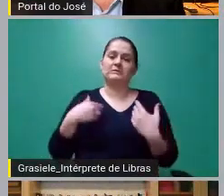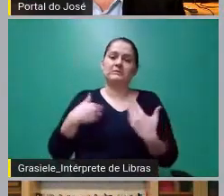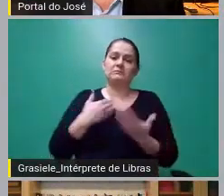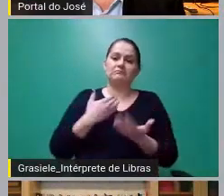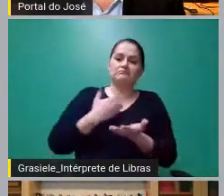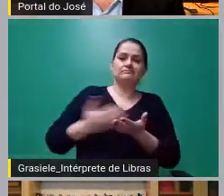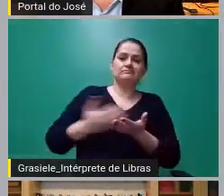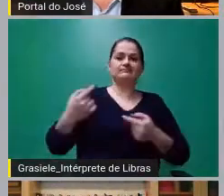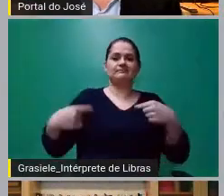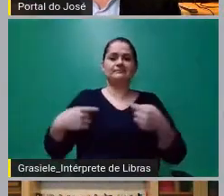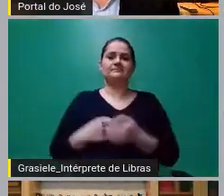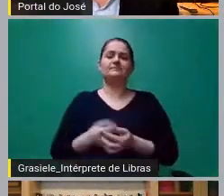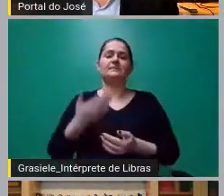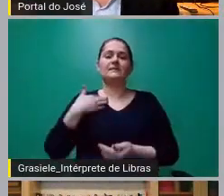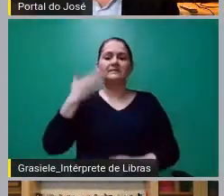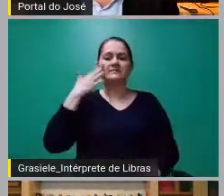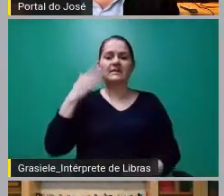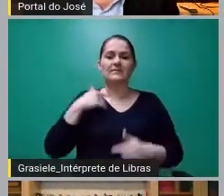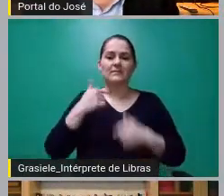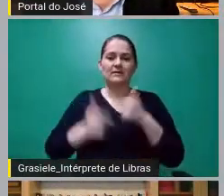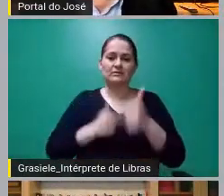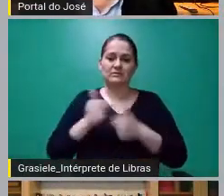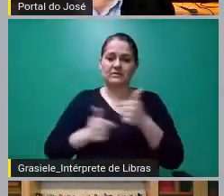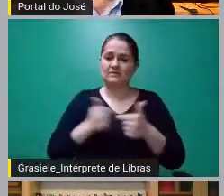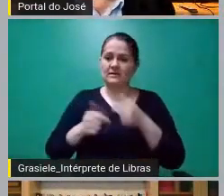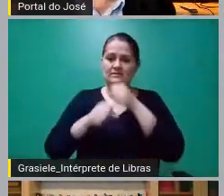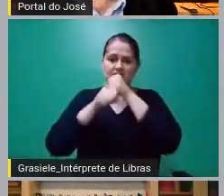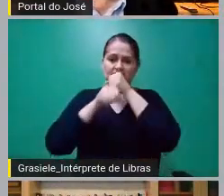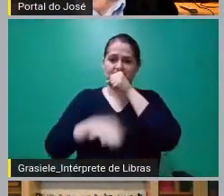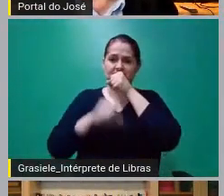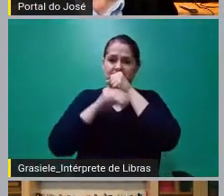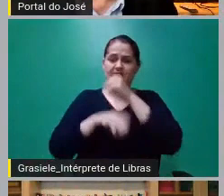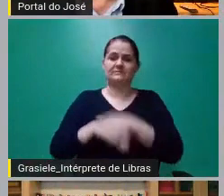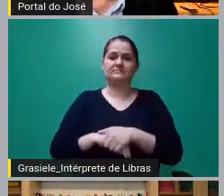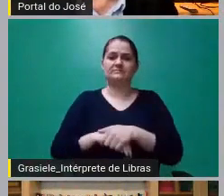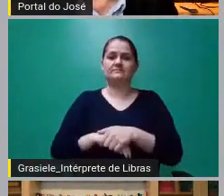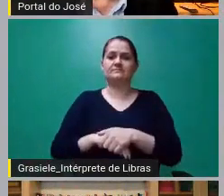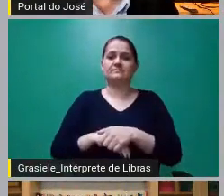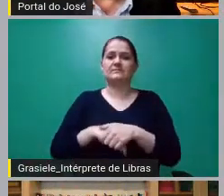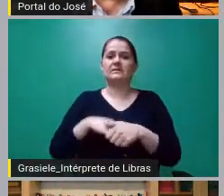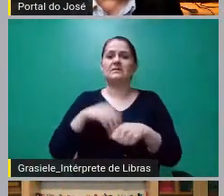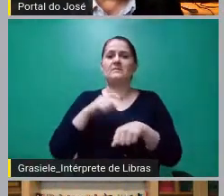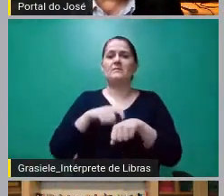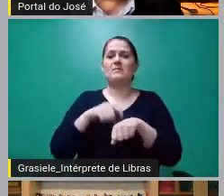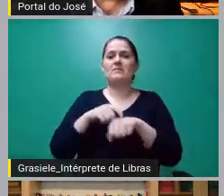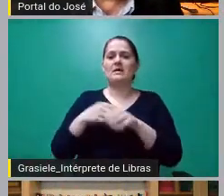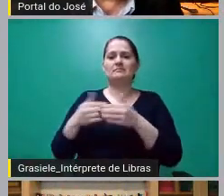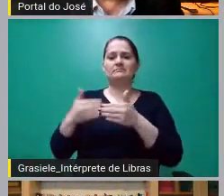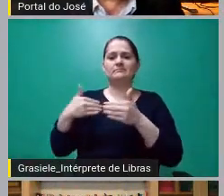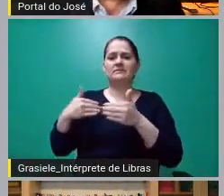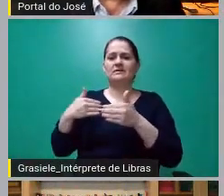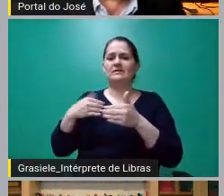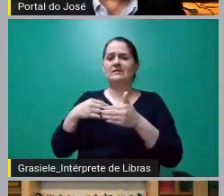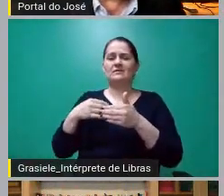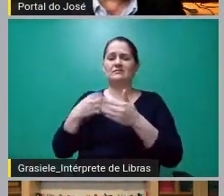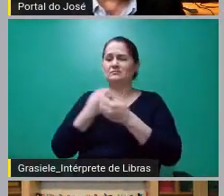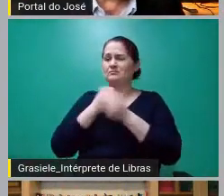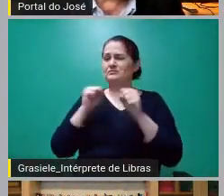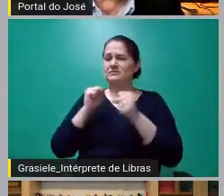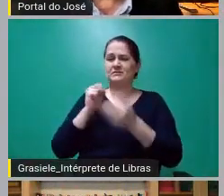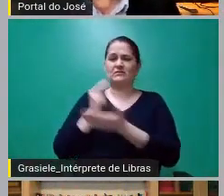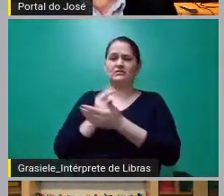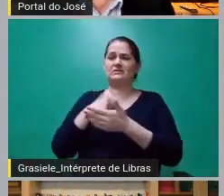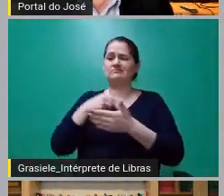vocês sabem, eu trabalhei minha vida inteira na grande imprensa. Quando o ar se tornou irrespirável, faz um ano e meio, eu saí fora, saí